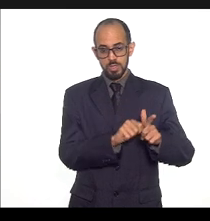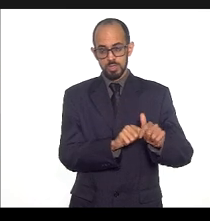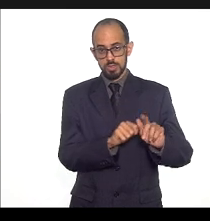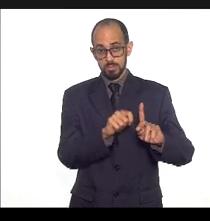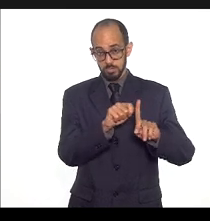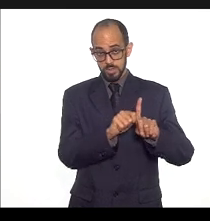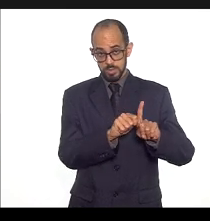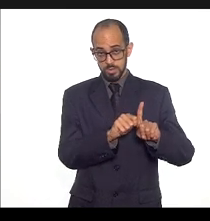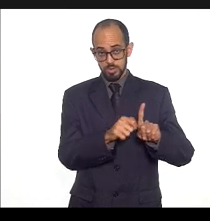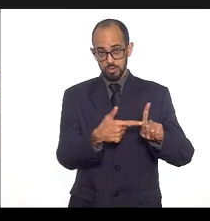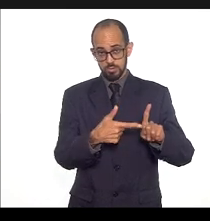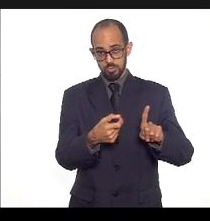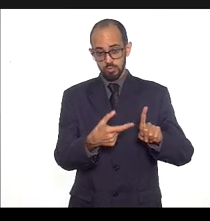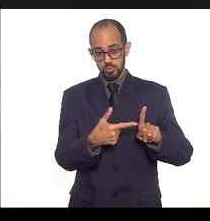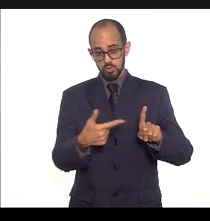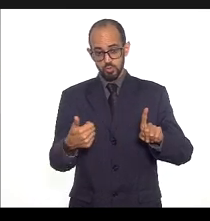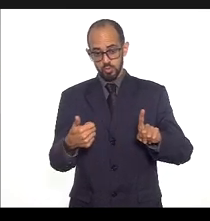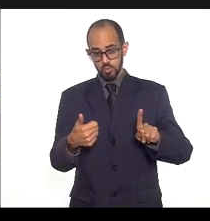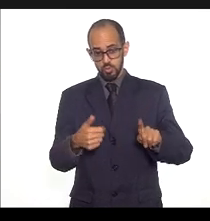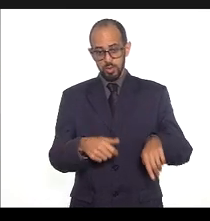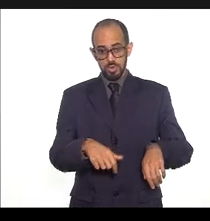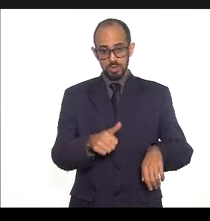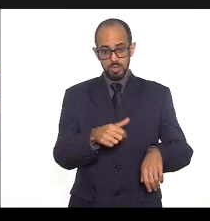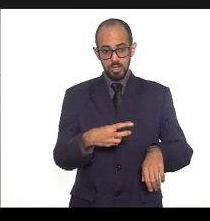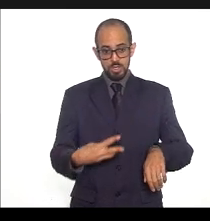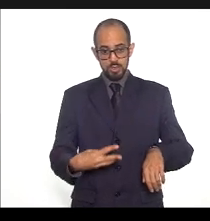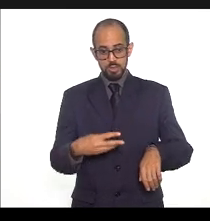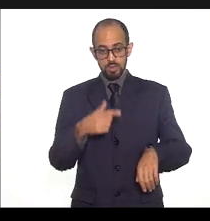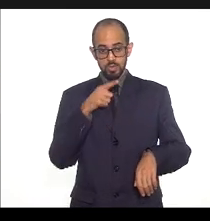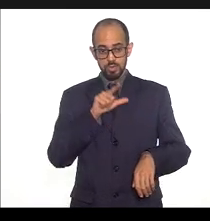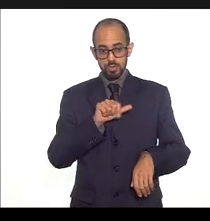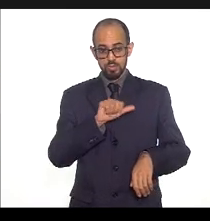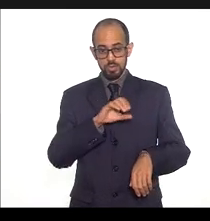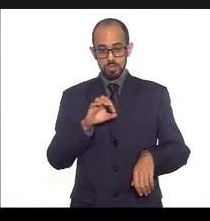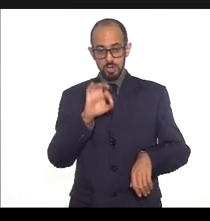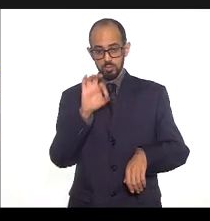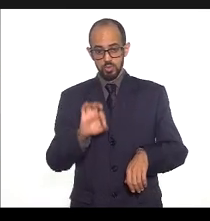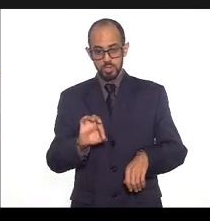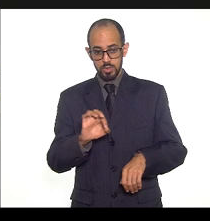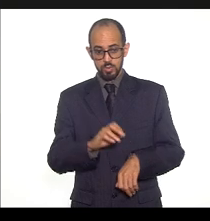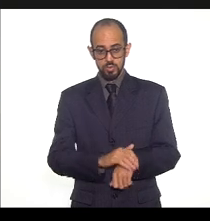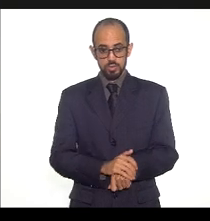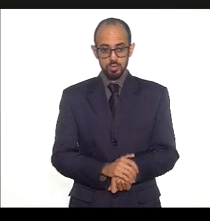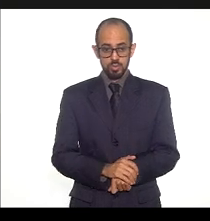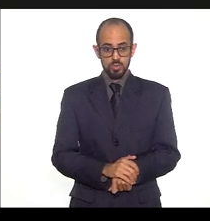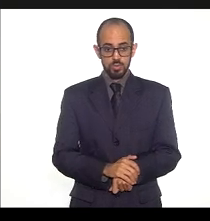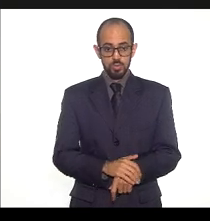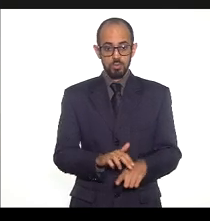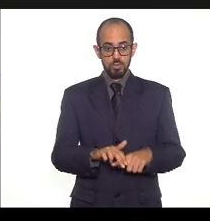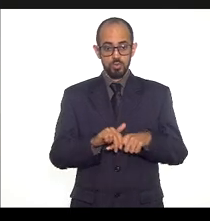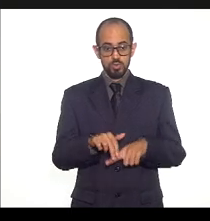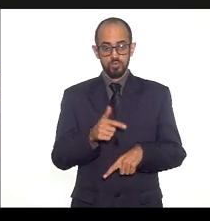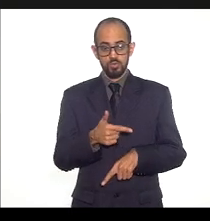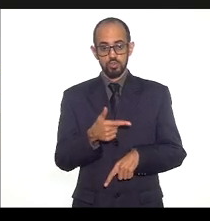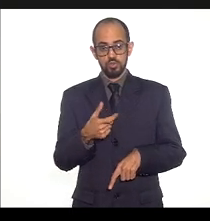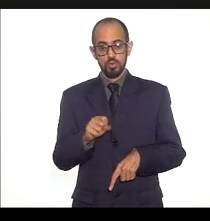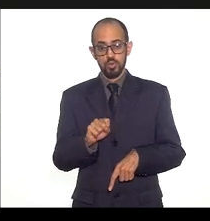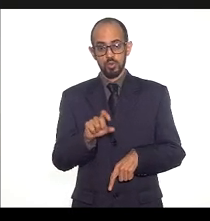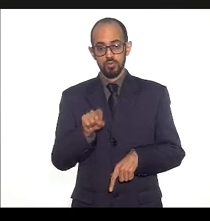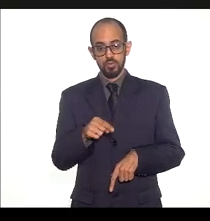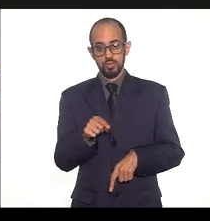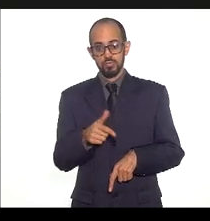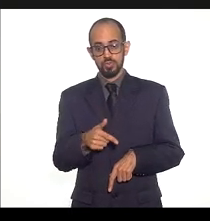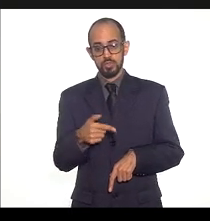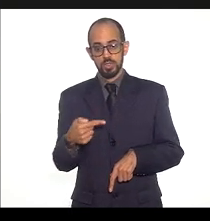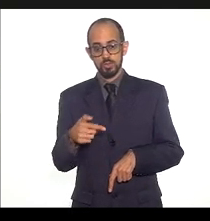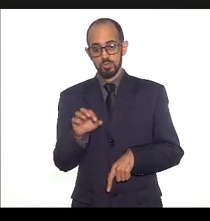13 metas tiveram alcance de 100% portanto 28,27%